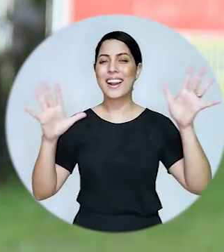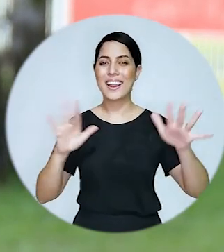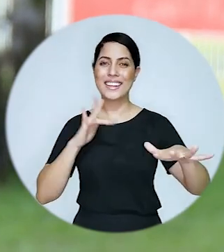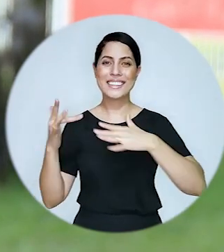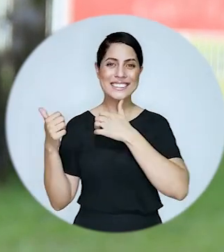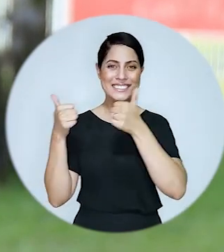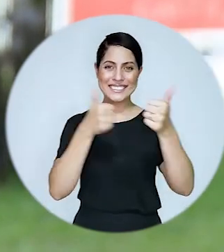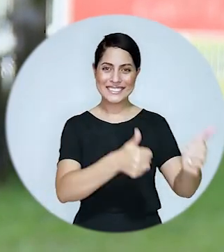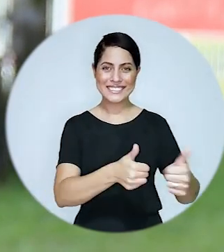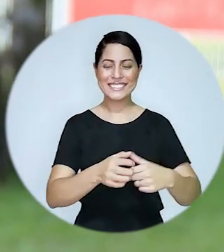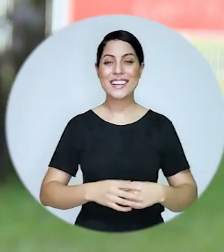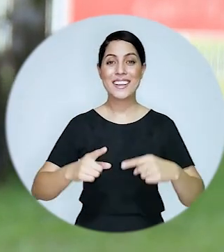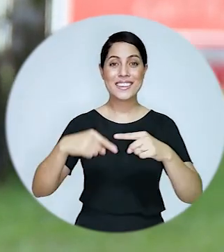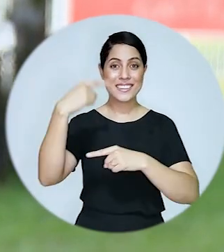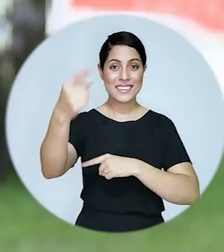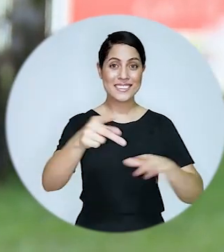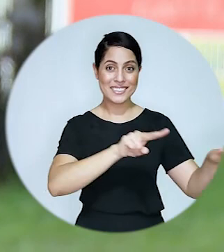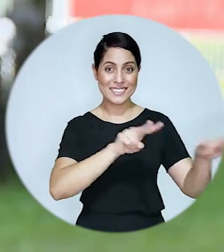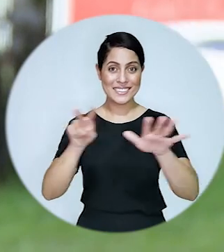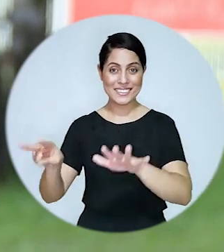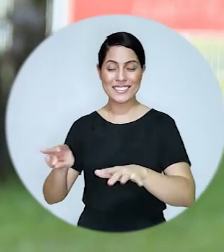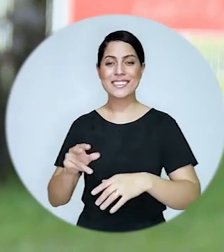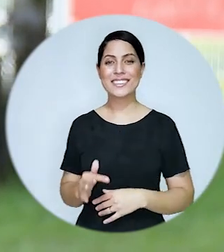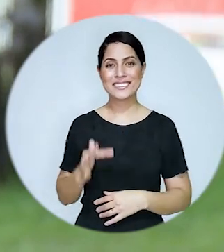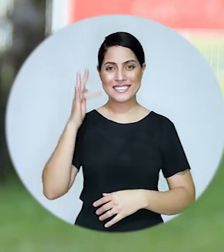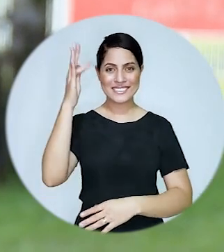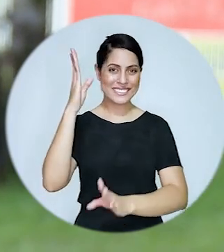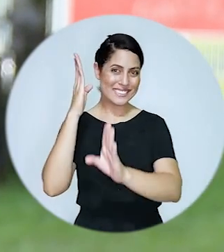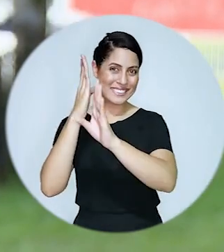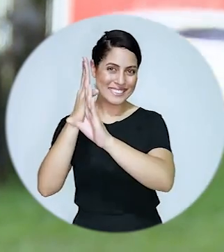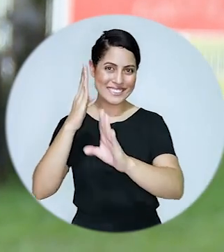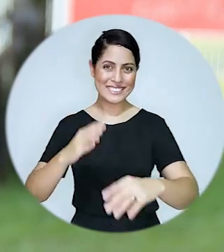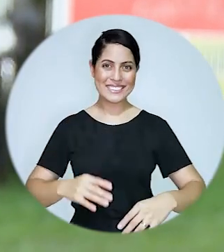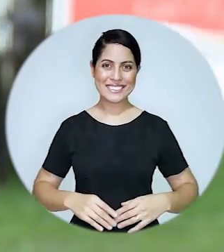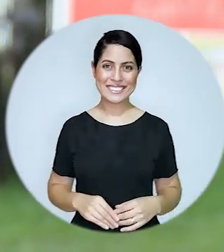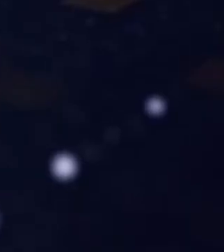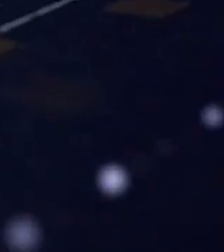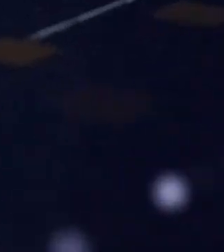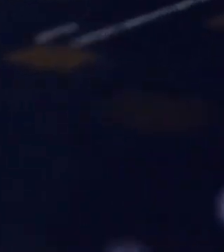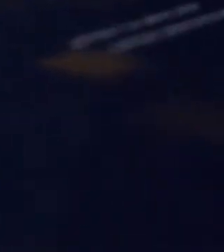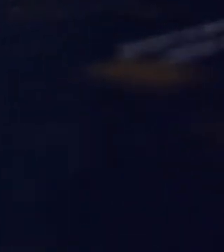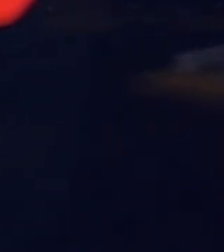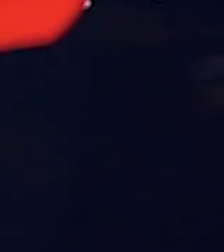deixe de seguir a gente nas redes sociais nos vemos na próxima semana até lá